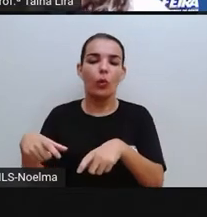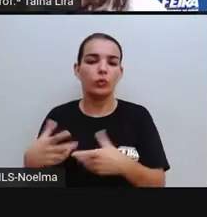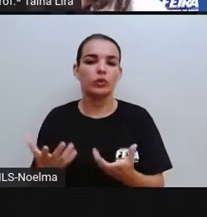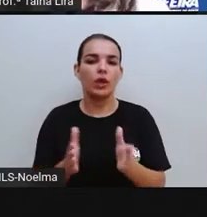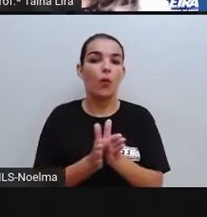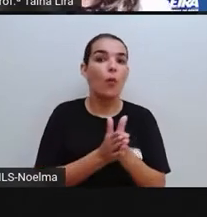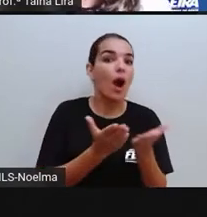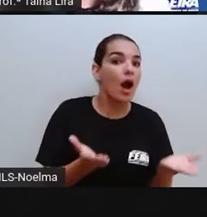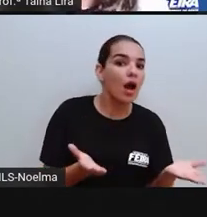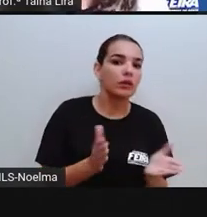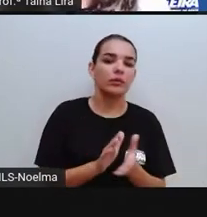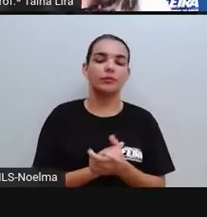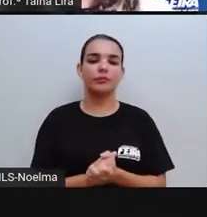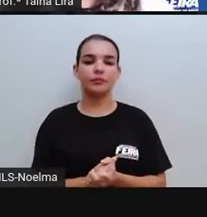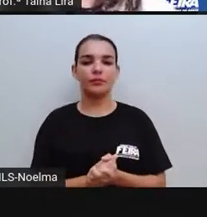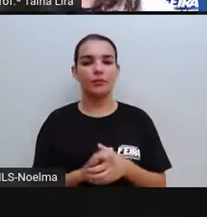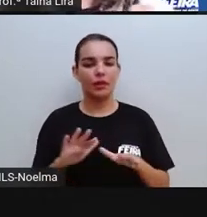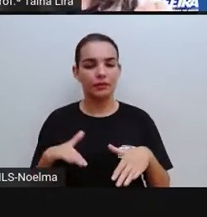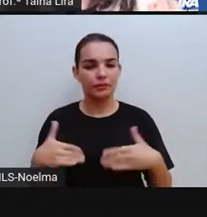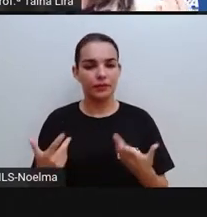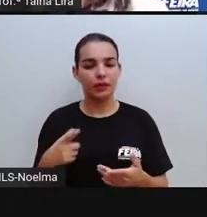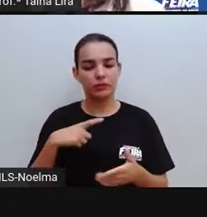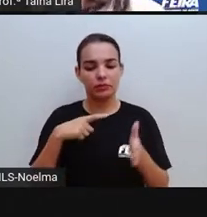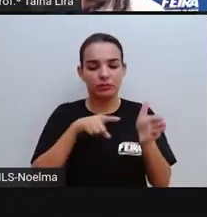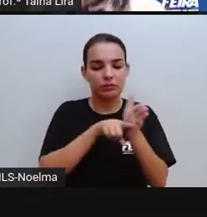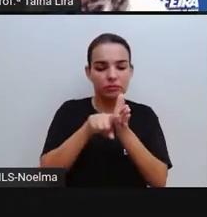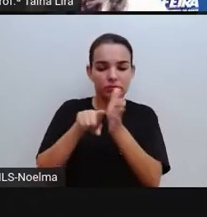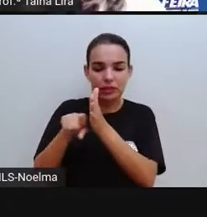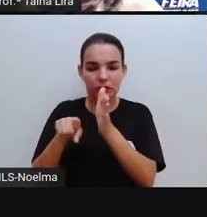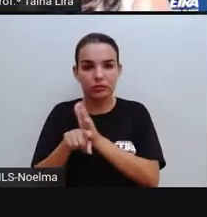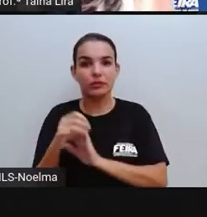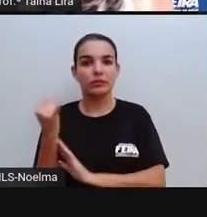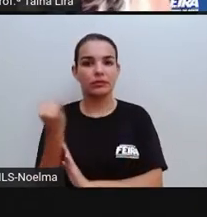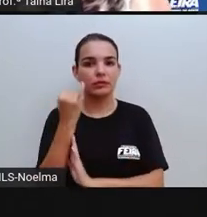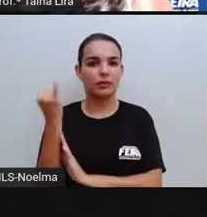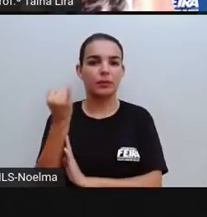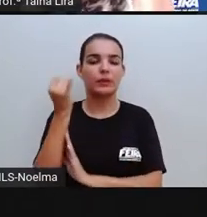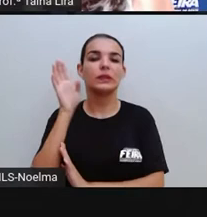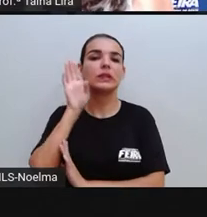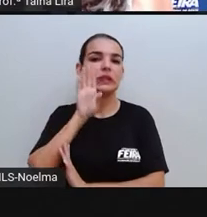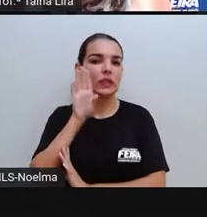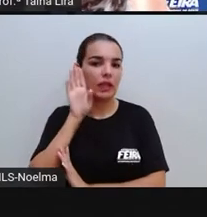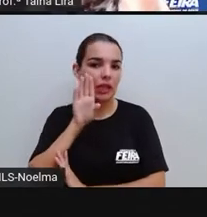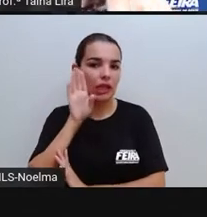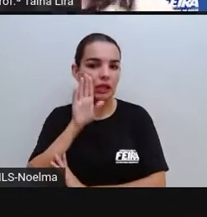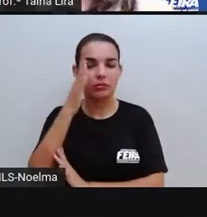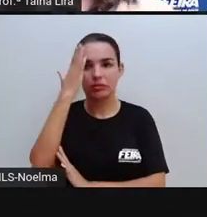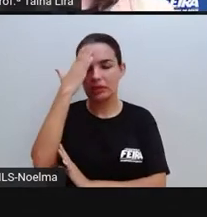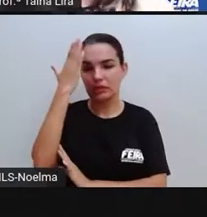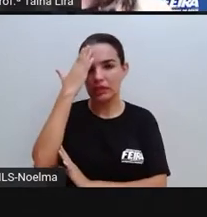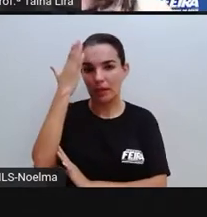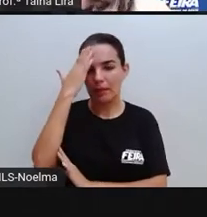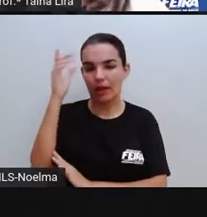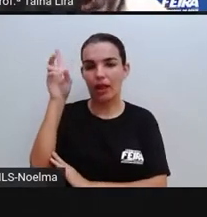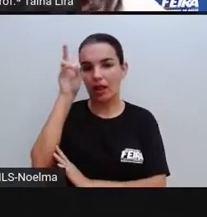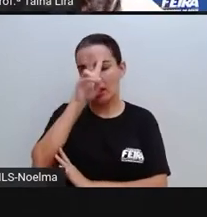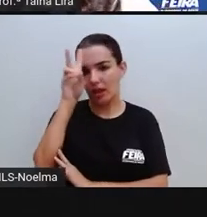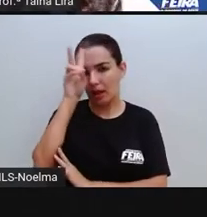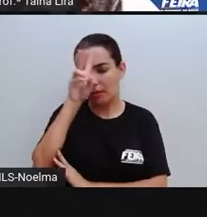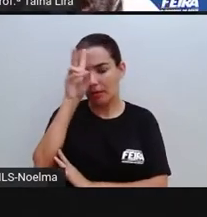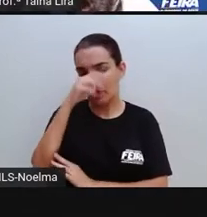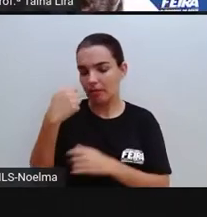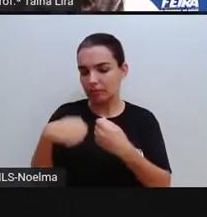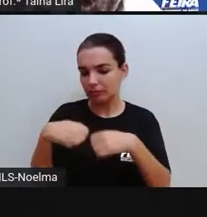no quando, certo? Então, são perguntinhas aí que a gente precisa lembrar quando a gente está